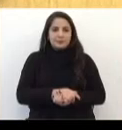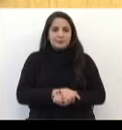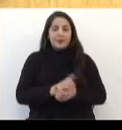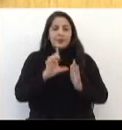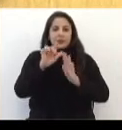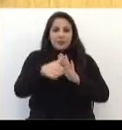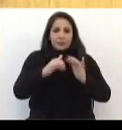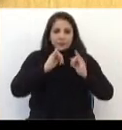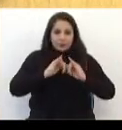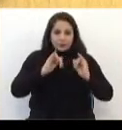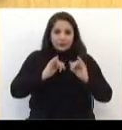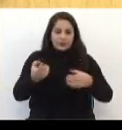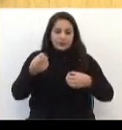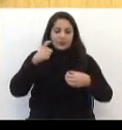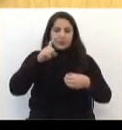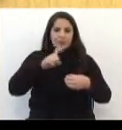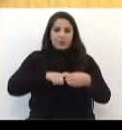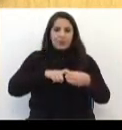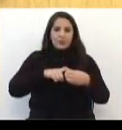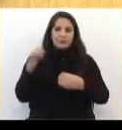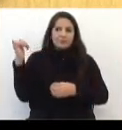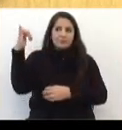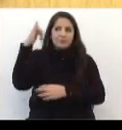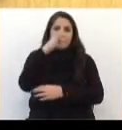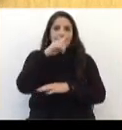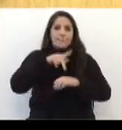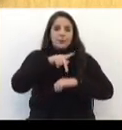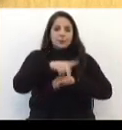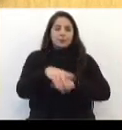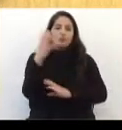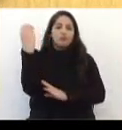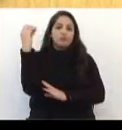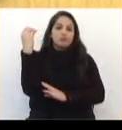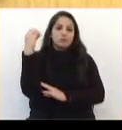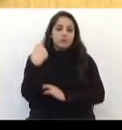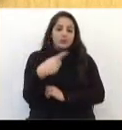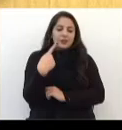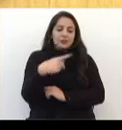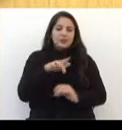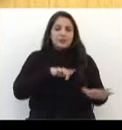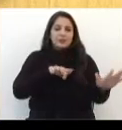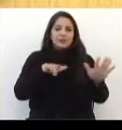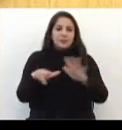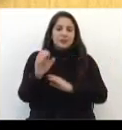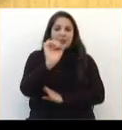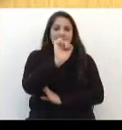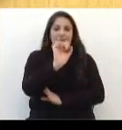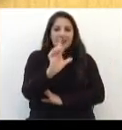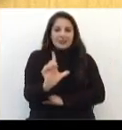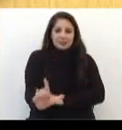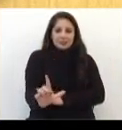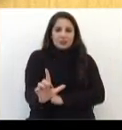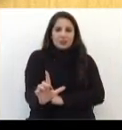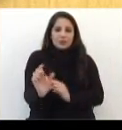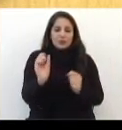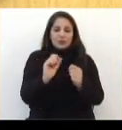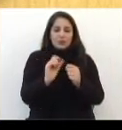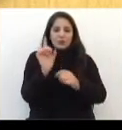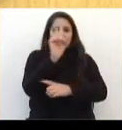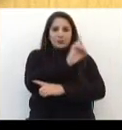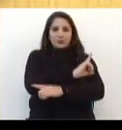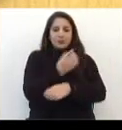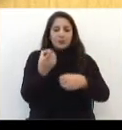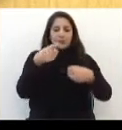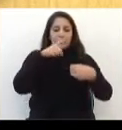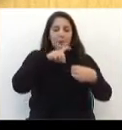anúncio Da retomada Dos voos Entre Passo Fundo E Porto Alegre Nesta semana A Azul Linhas Aéreas Definiu a data Para o